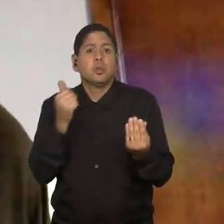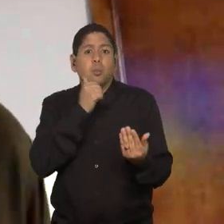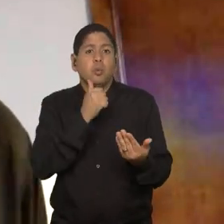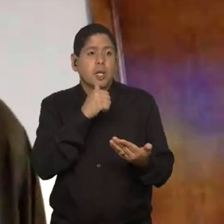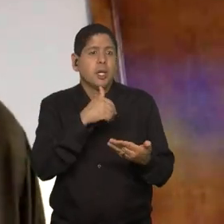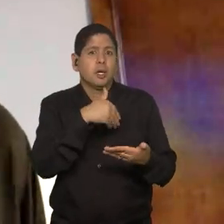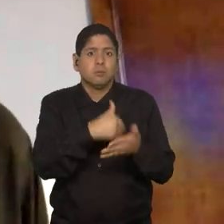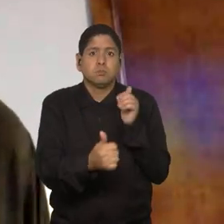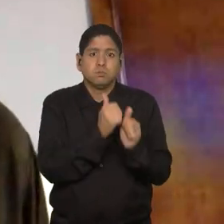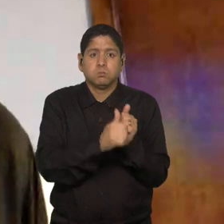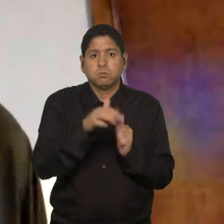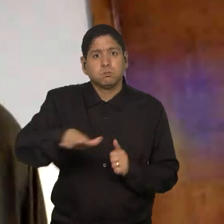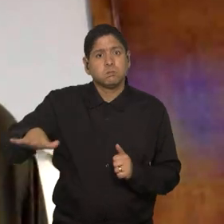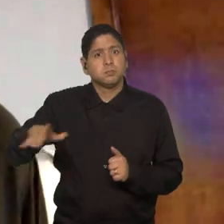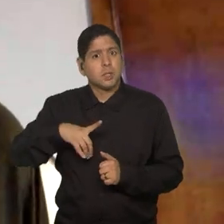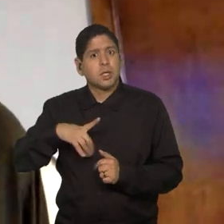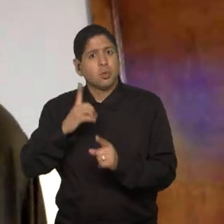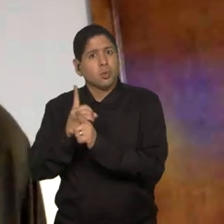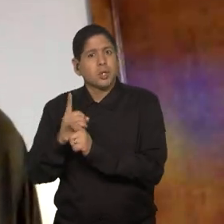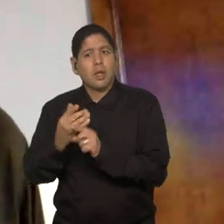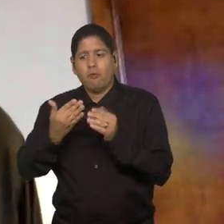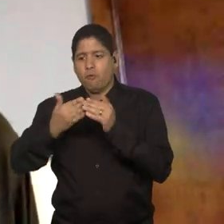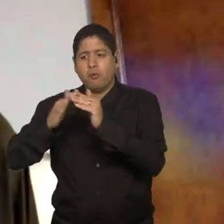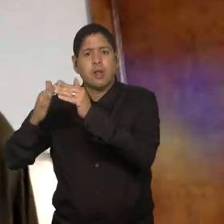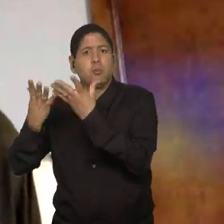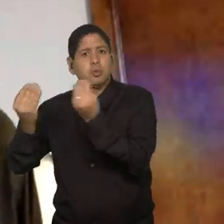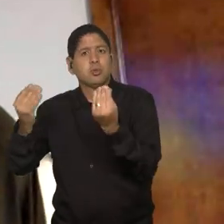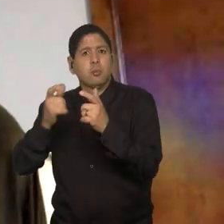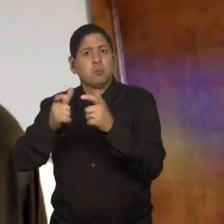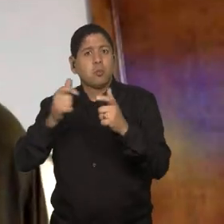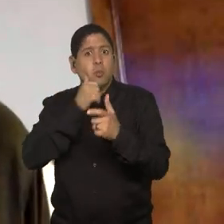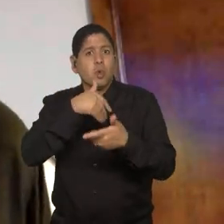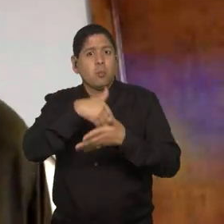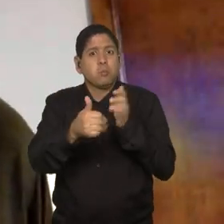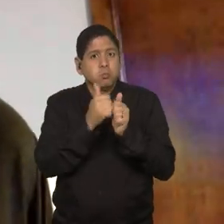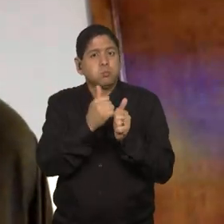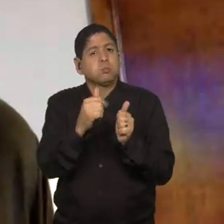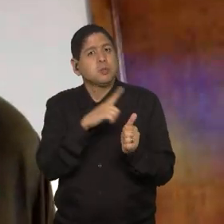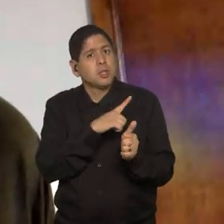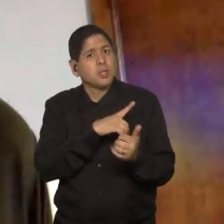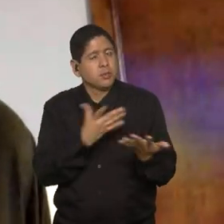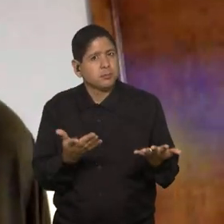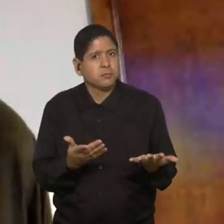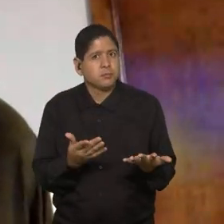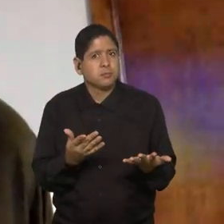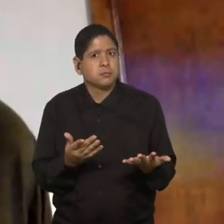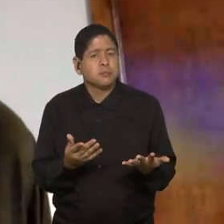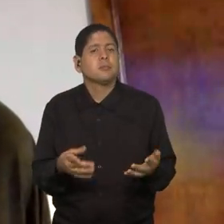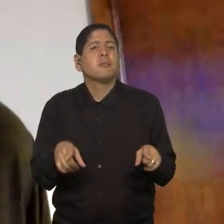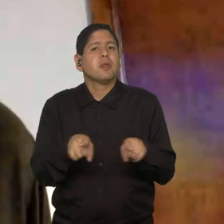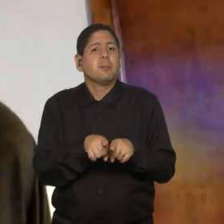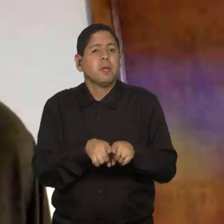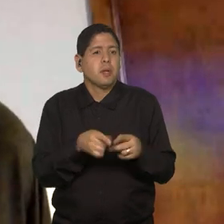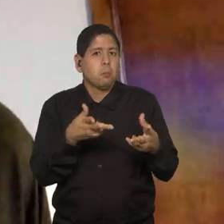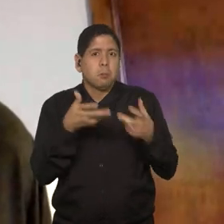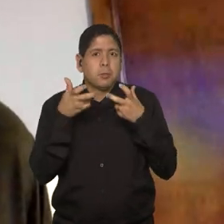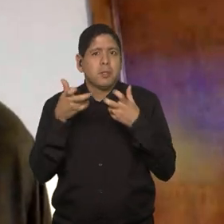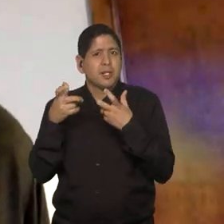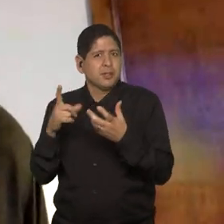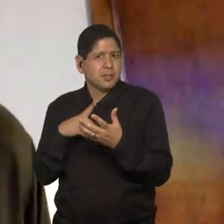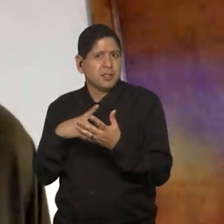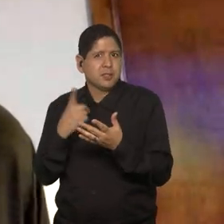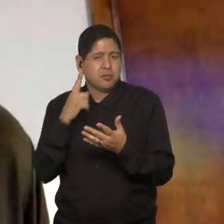jogando, né? Você vai para as comunidades, você vai achar muita menina jogando, né? Inclusive, tem, né, notórios aí,